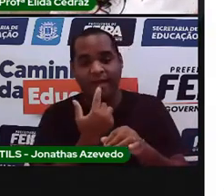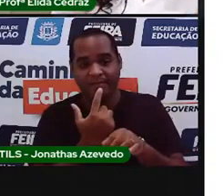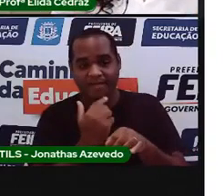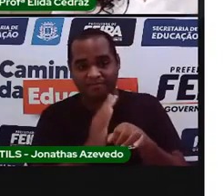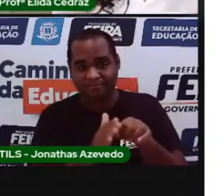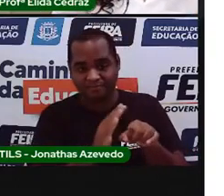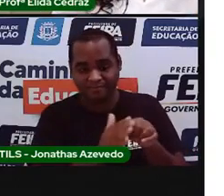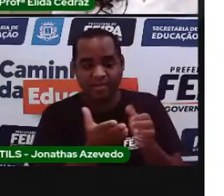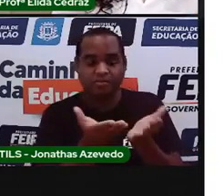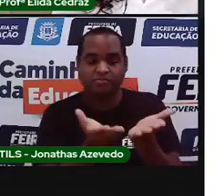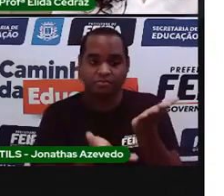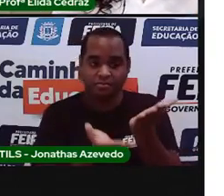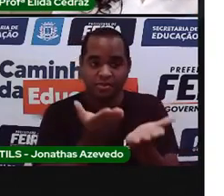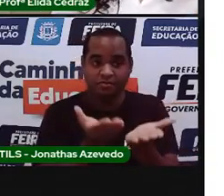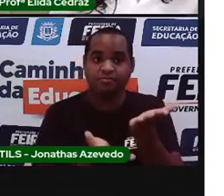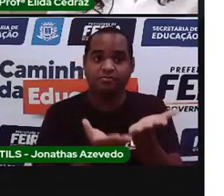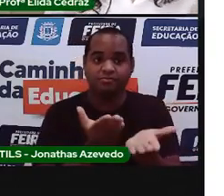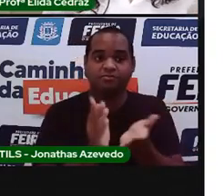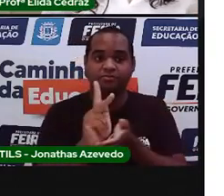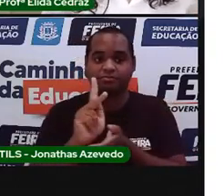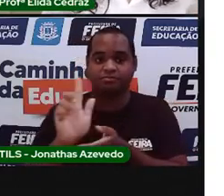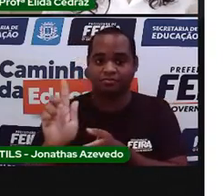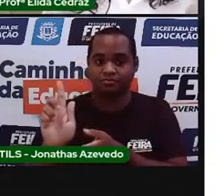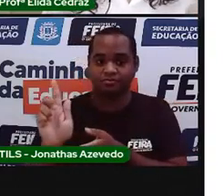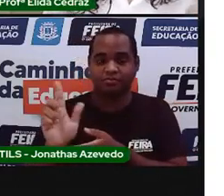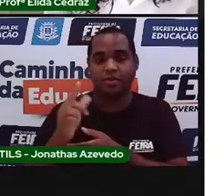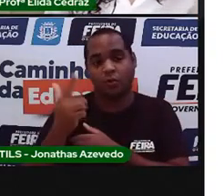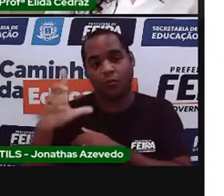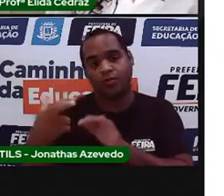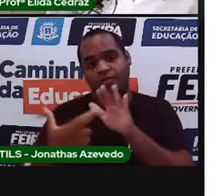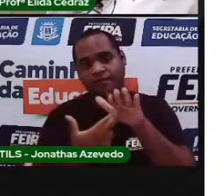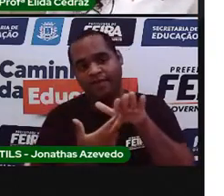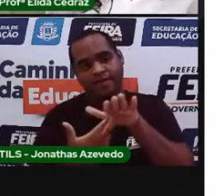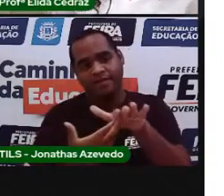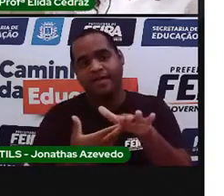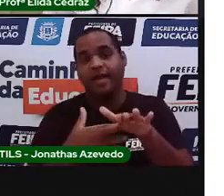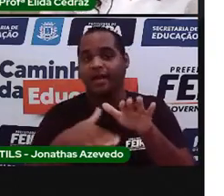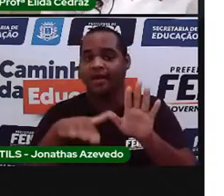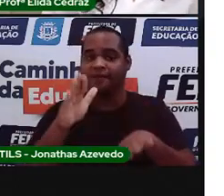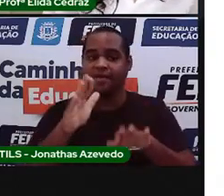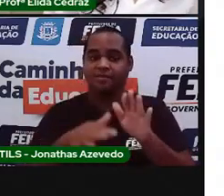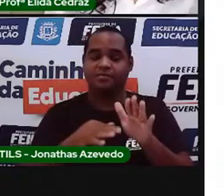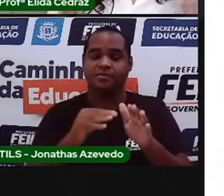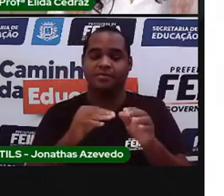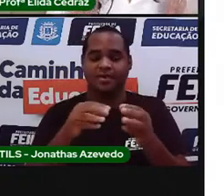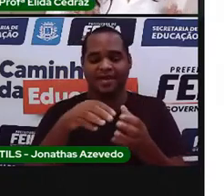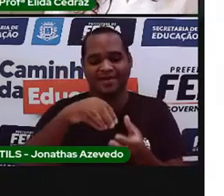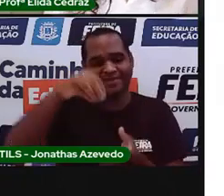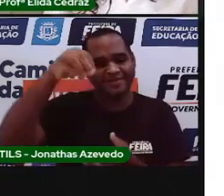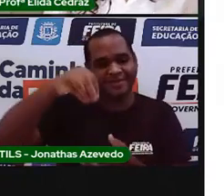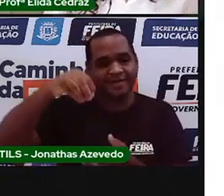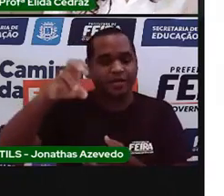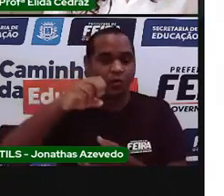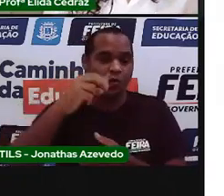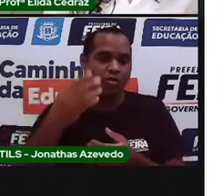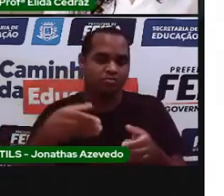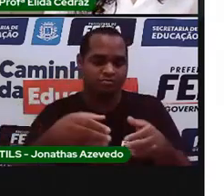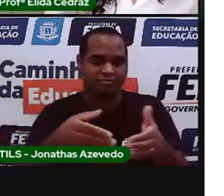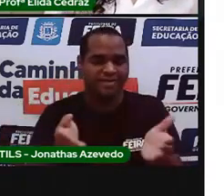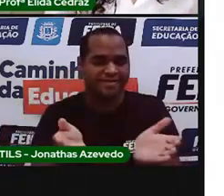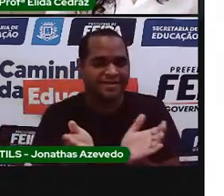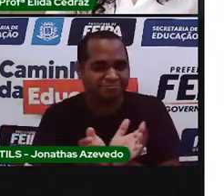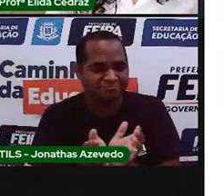por quilo. Na feira livre, às vezes a gente compra a rede, a bacia.